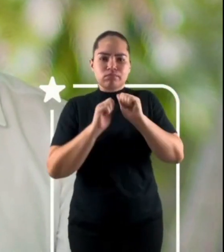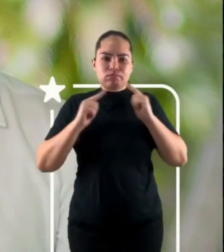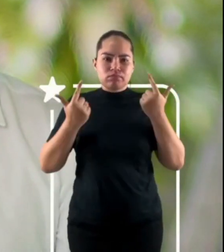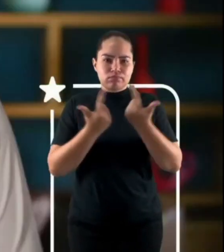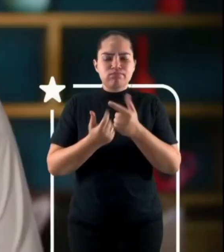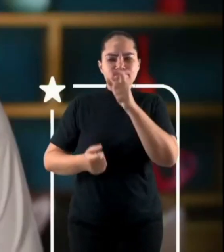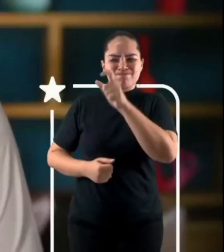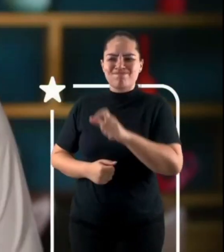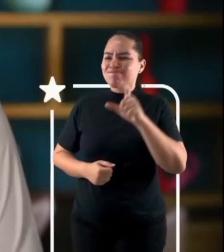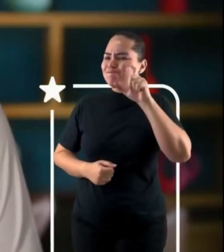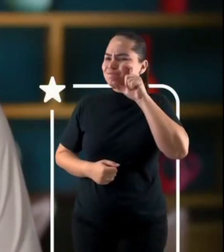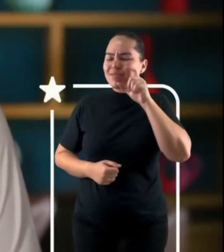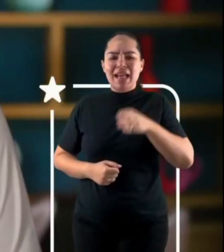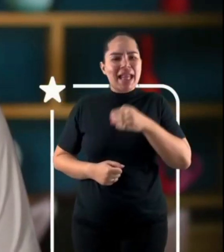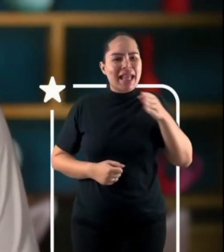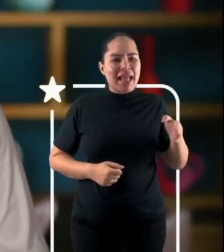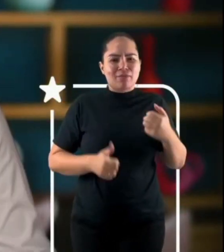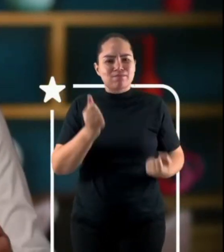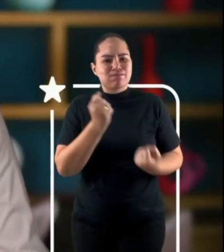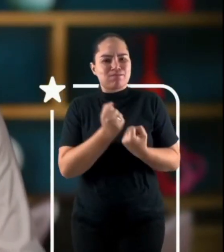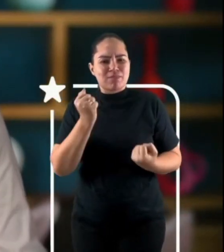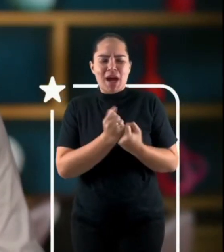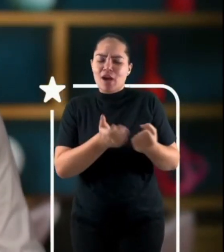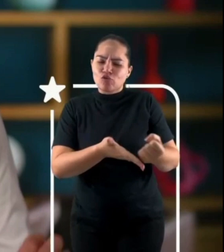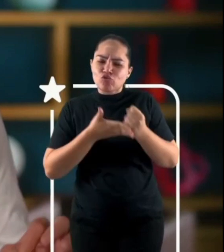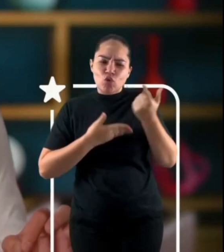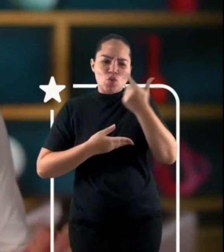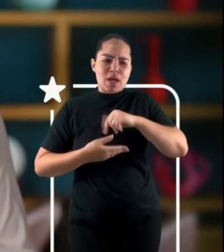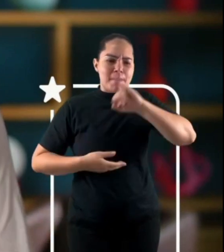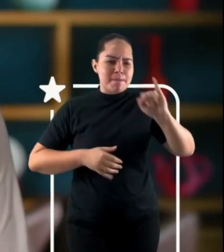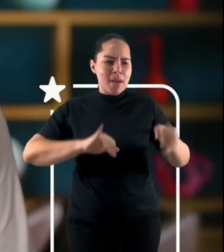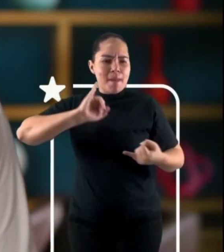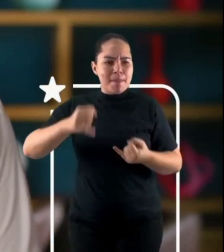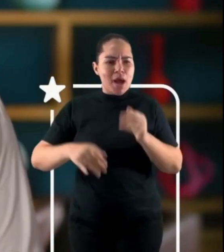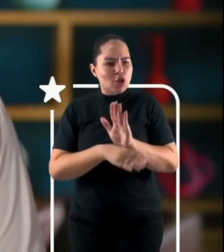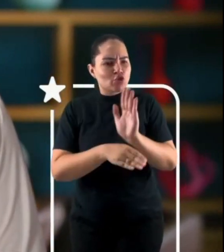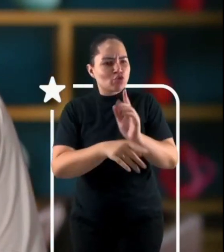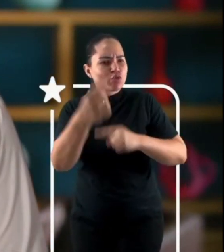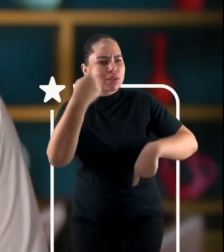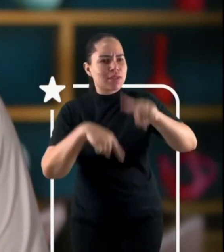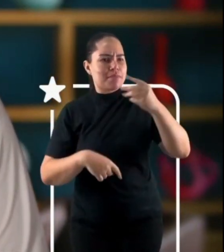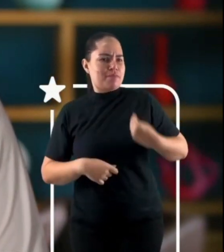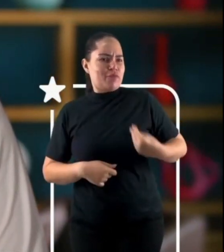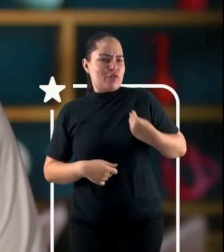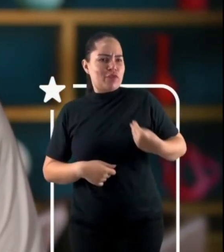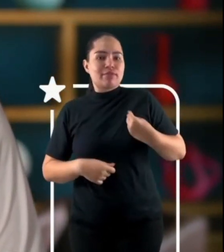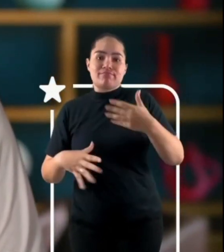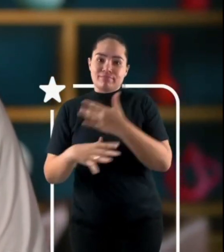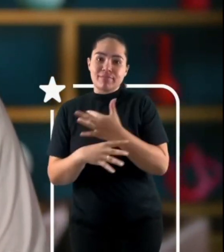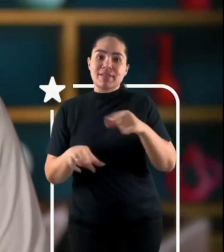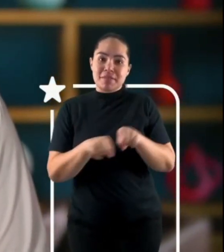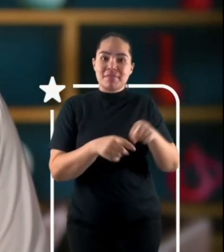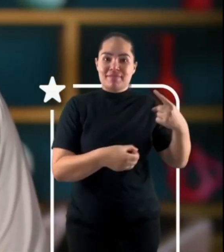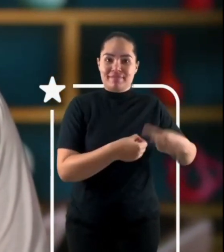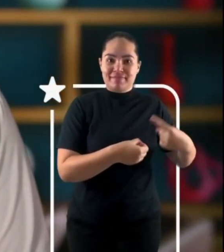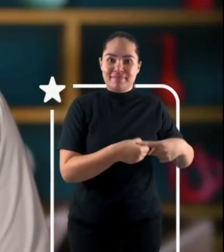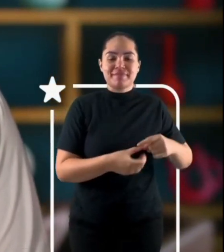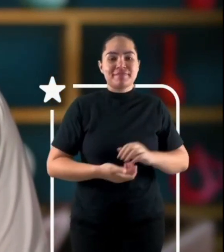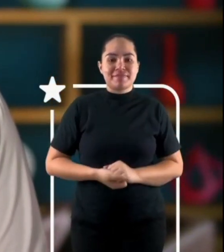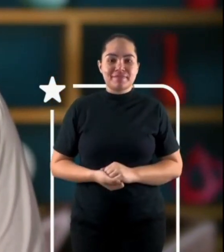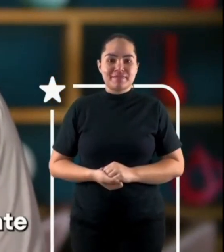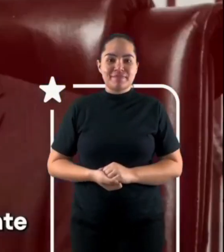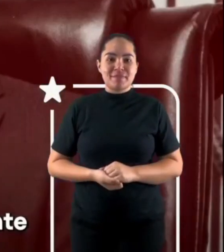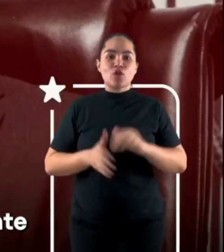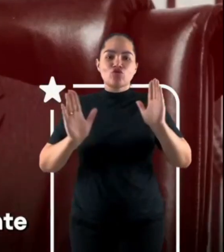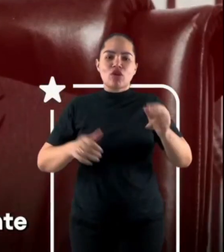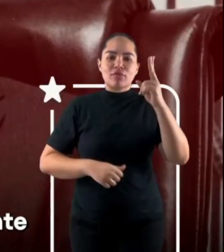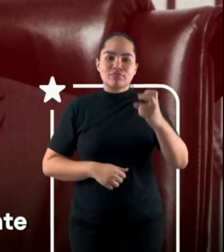Assembleia Legislativa. Foi meu braço direito, me ajudando a criar oportunidades que melhoraram a vida das pessoas na capital e